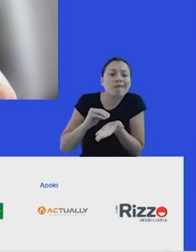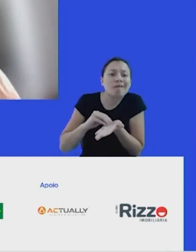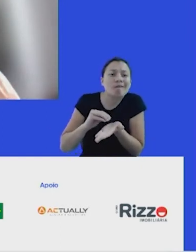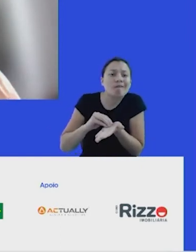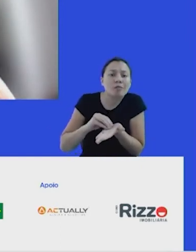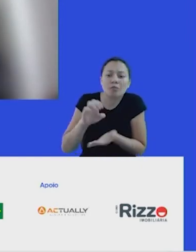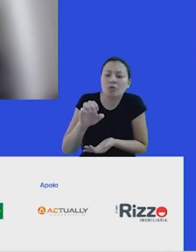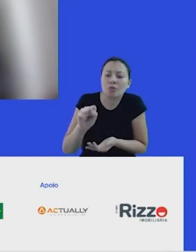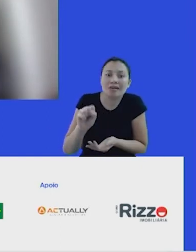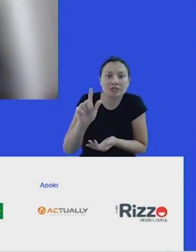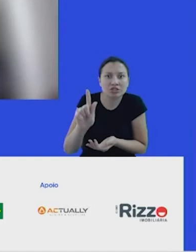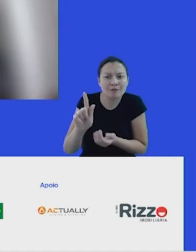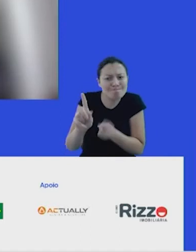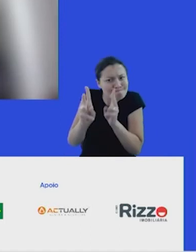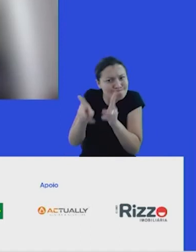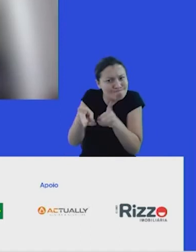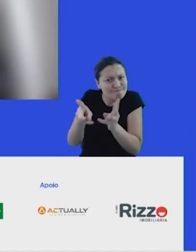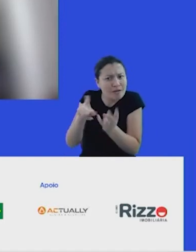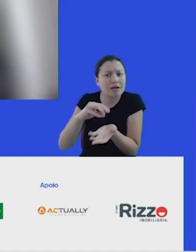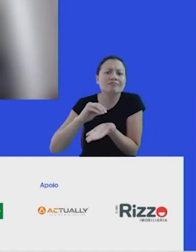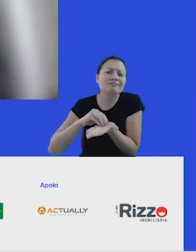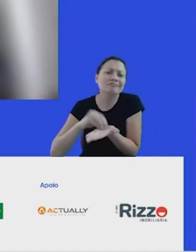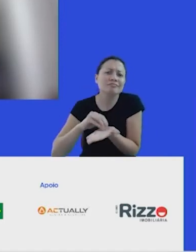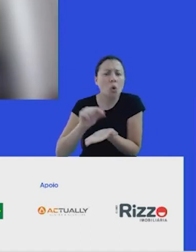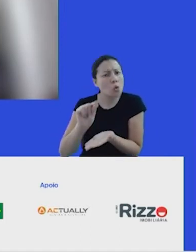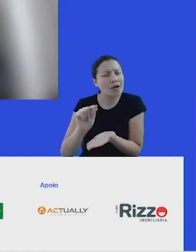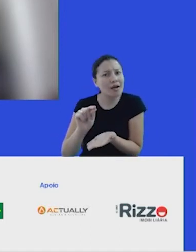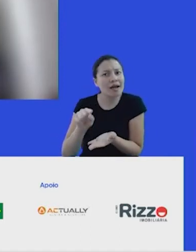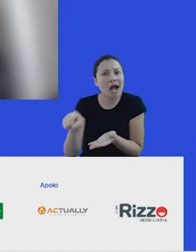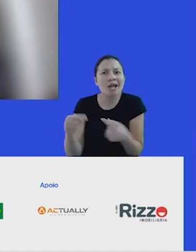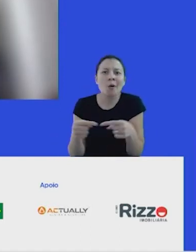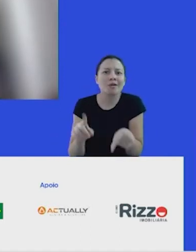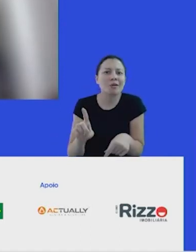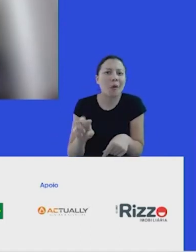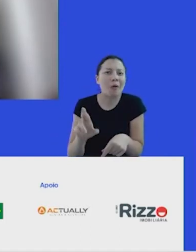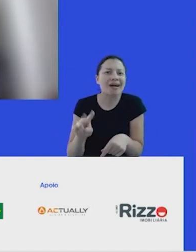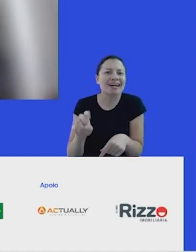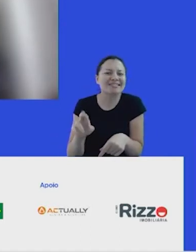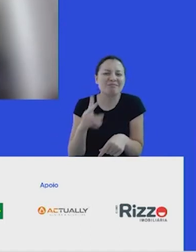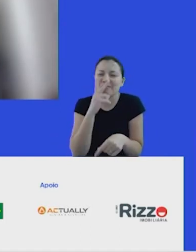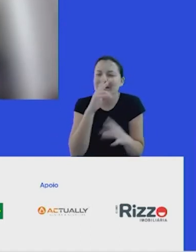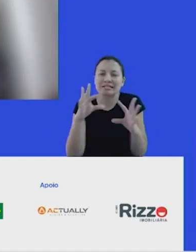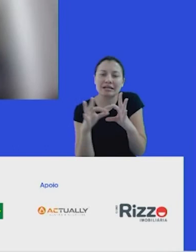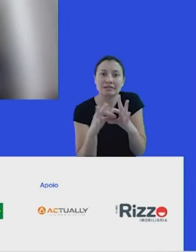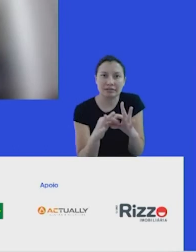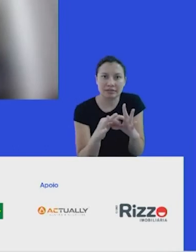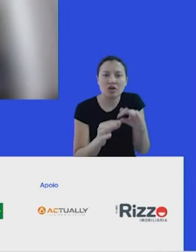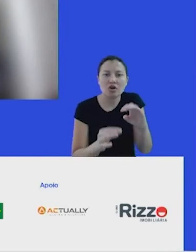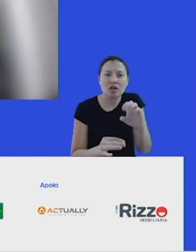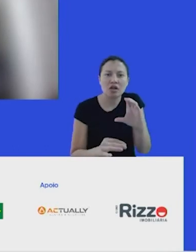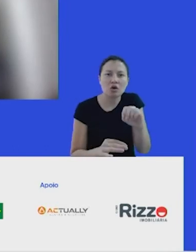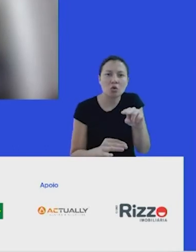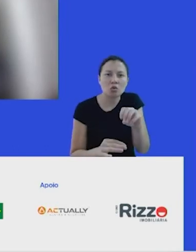pick up, né? E ser o driver, talvez, associado ao economics, como você botou no